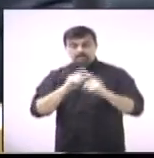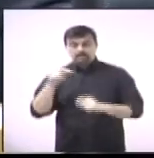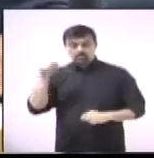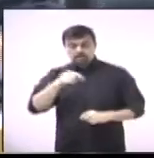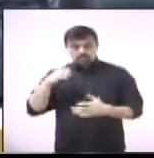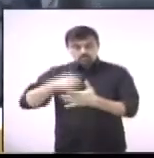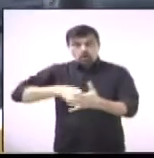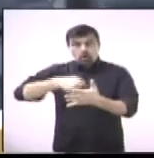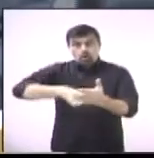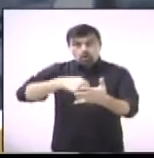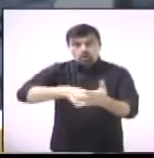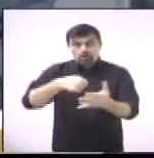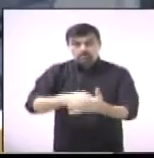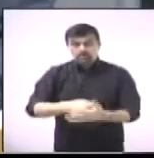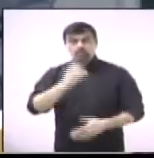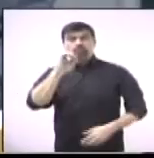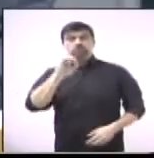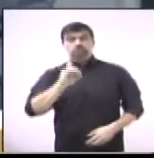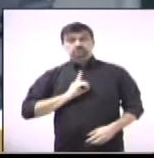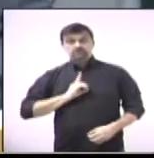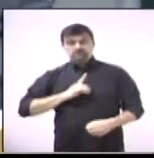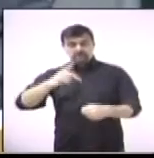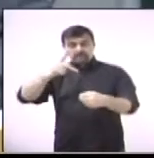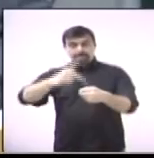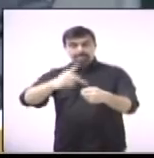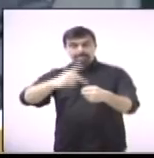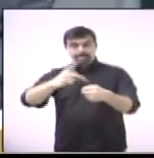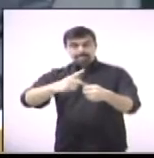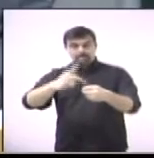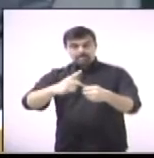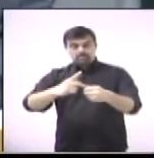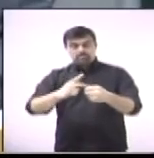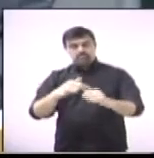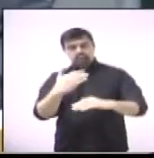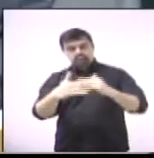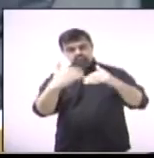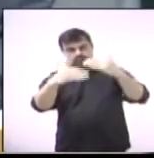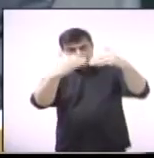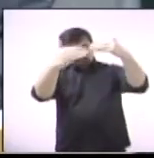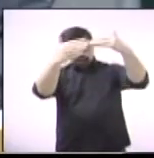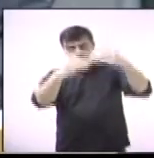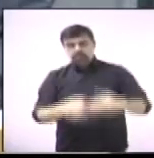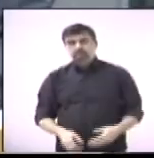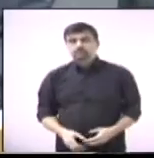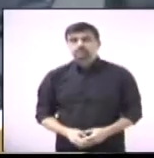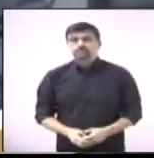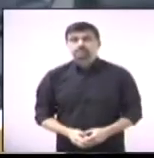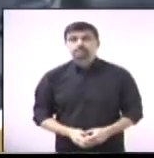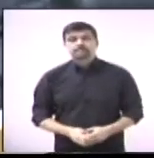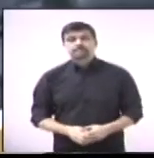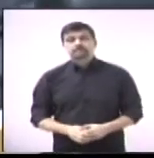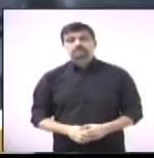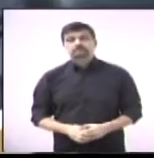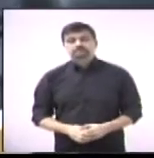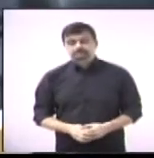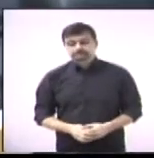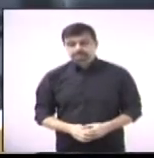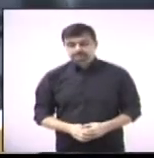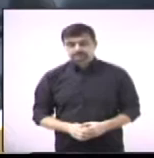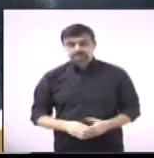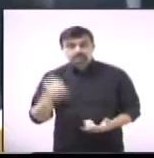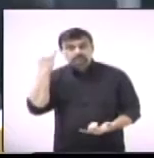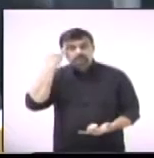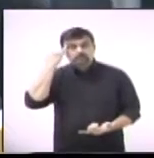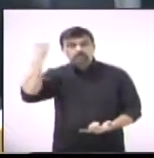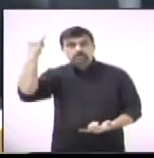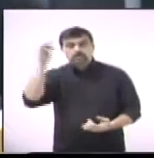a Frente Parlamentar em Defesa da Petrobras no Estado de São Paulo. E a